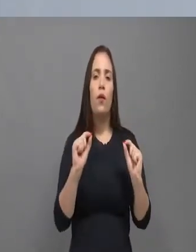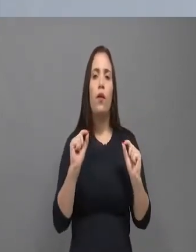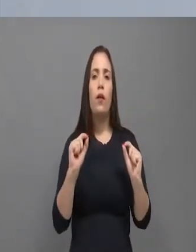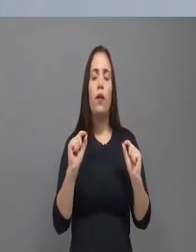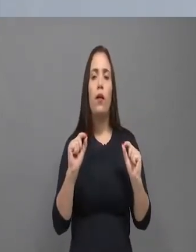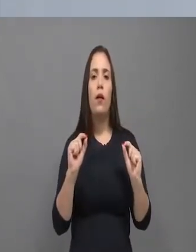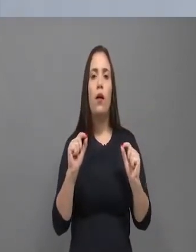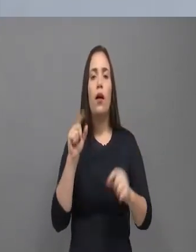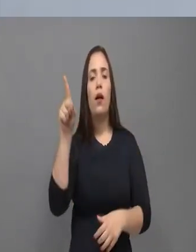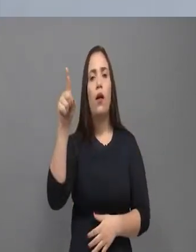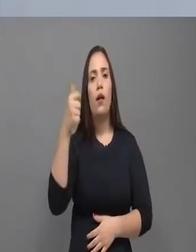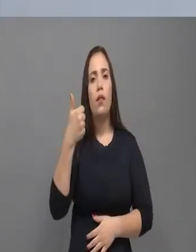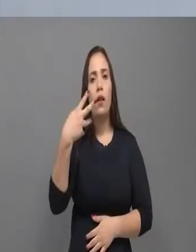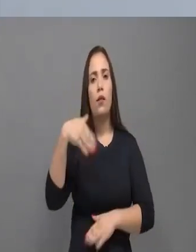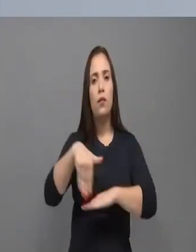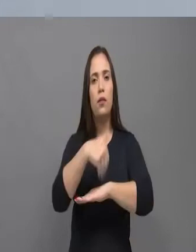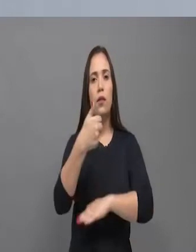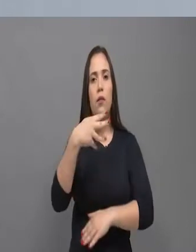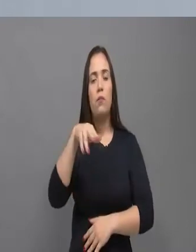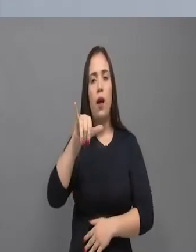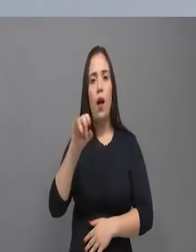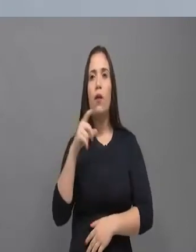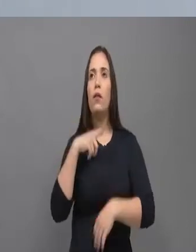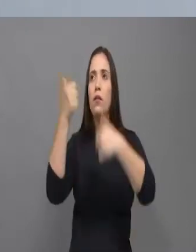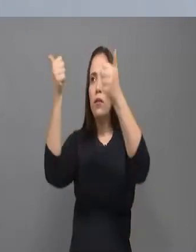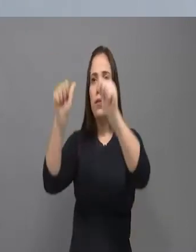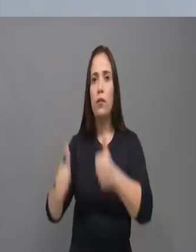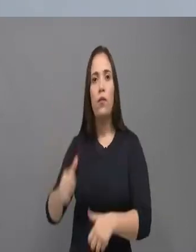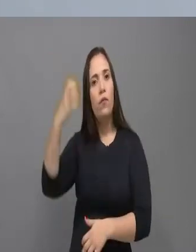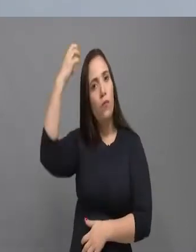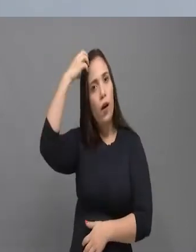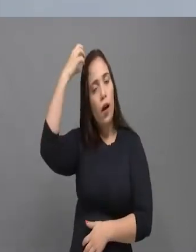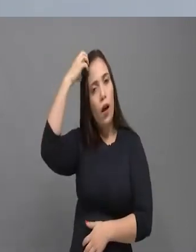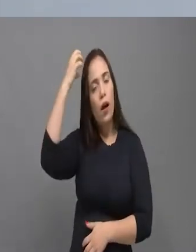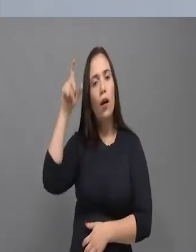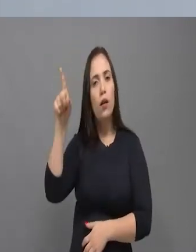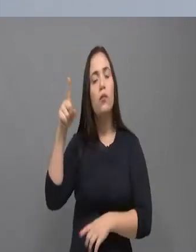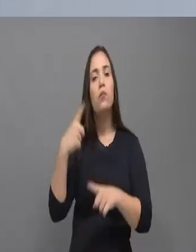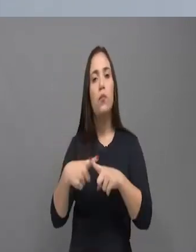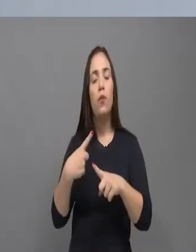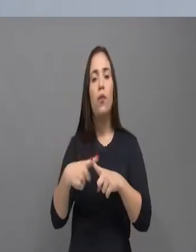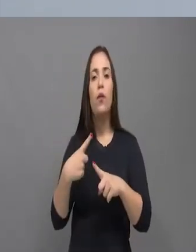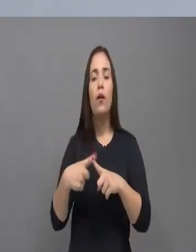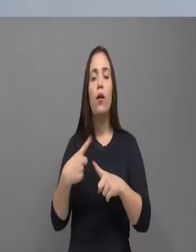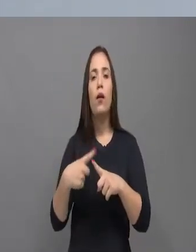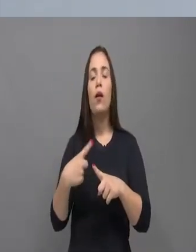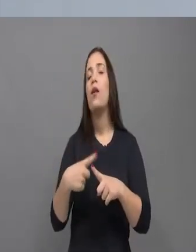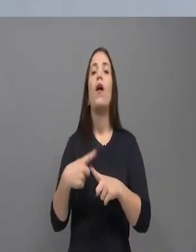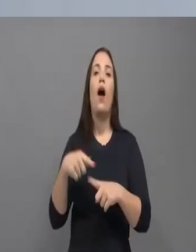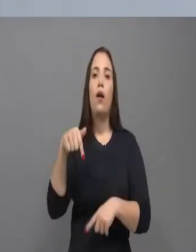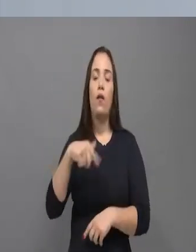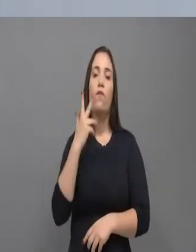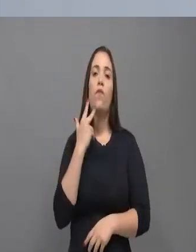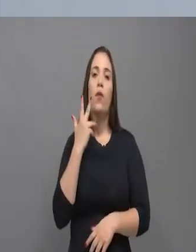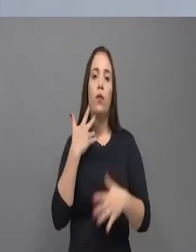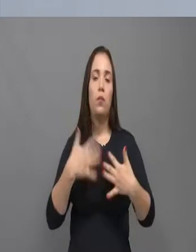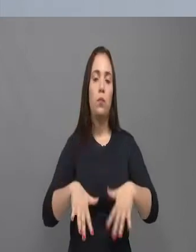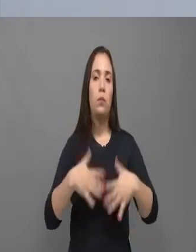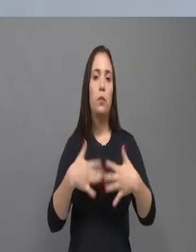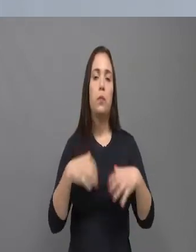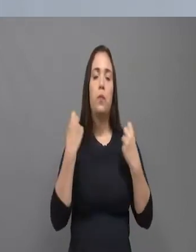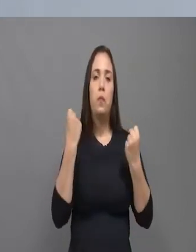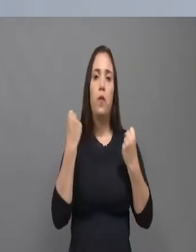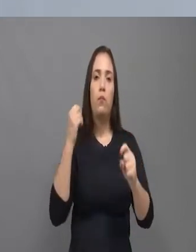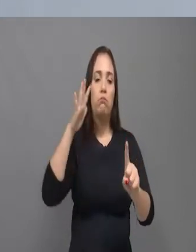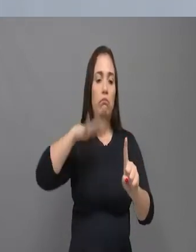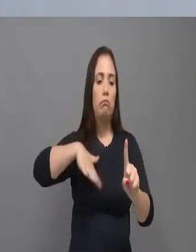Talvez é uma das coisas, uma devoção mais forte no Brasil todo. Eu vou falar sobre isso também, vamos terminar falando sobre política. Não sai daí não, tem muita coisa para a gente falar no